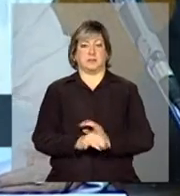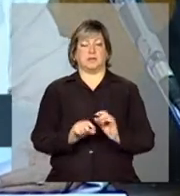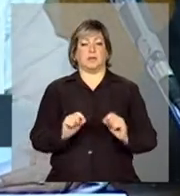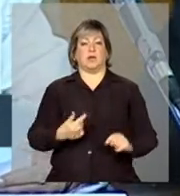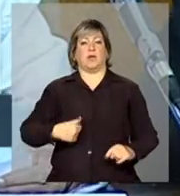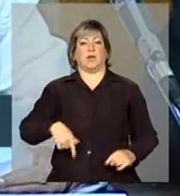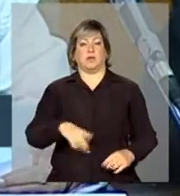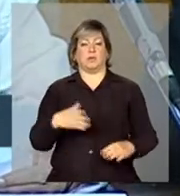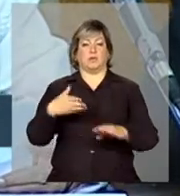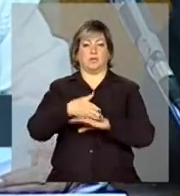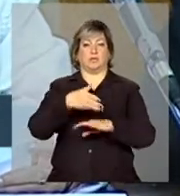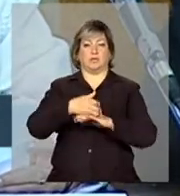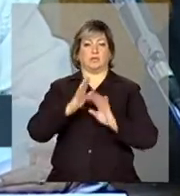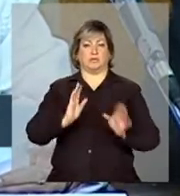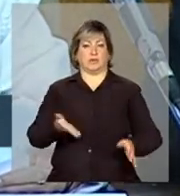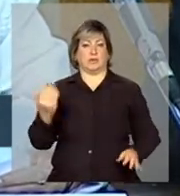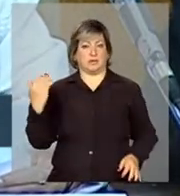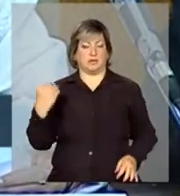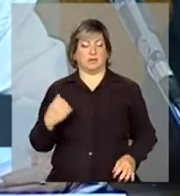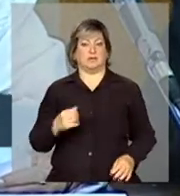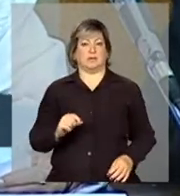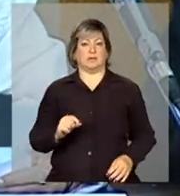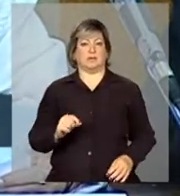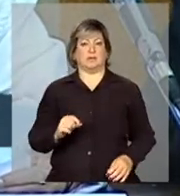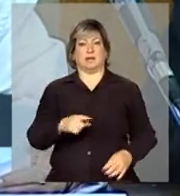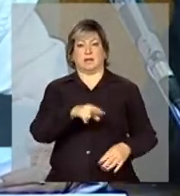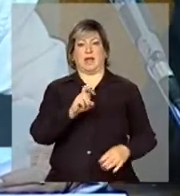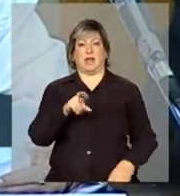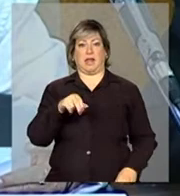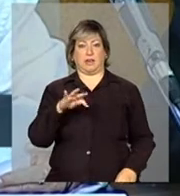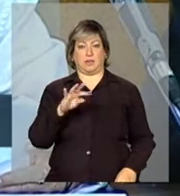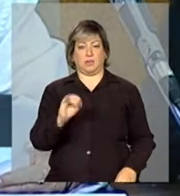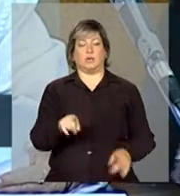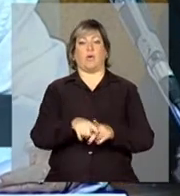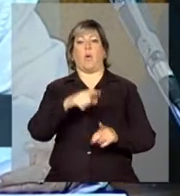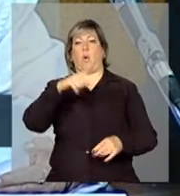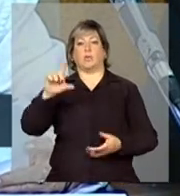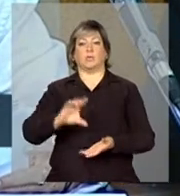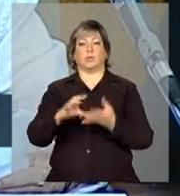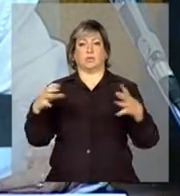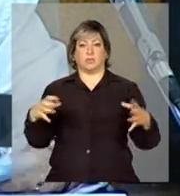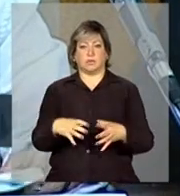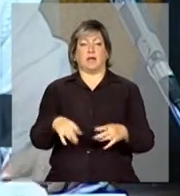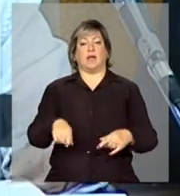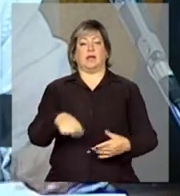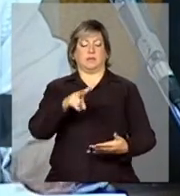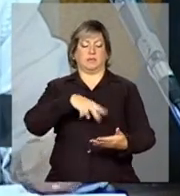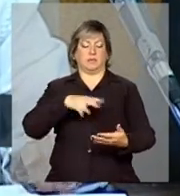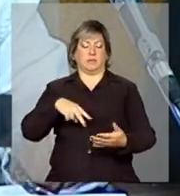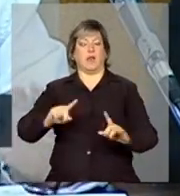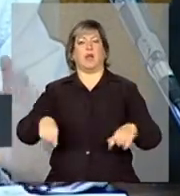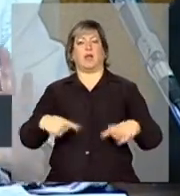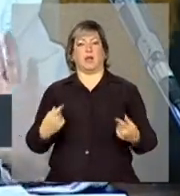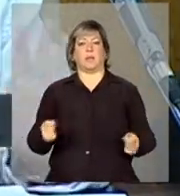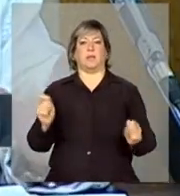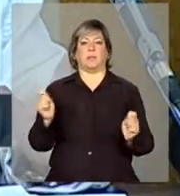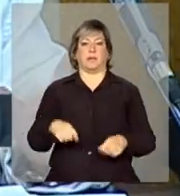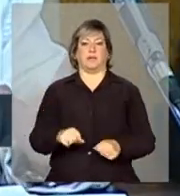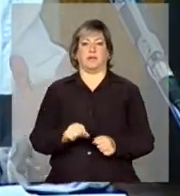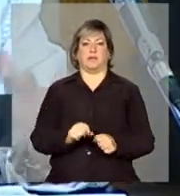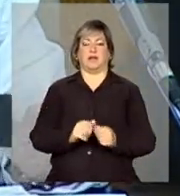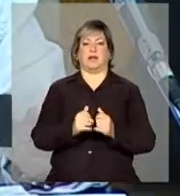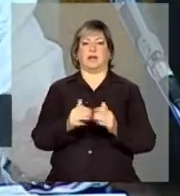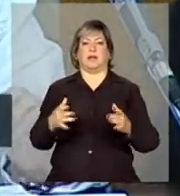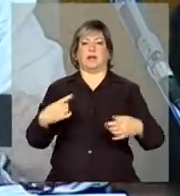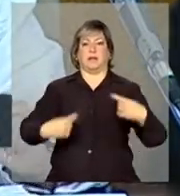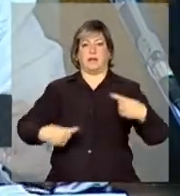qual participaram o próprio Renato e outros conselheiros. E essa minuta será, então, lida para que nós possamos abrir